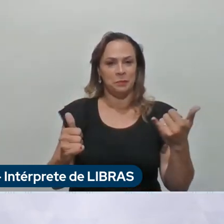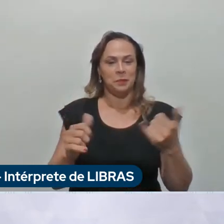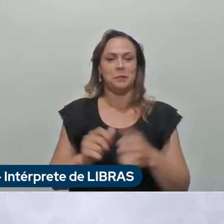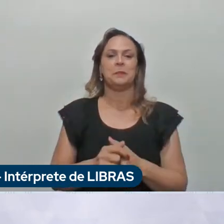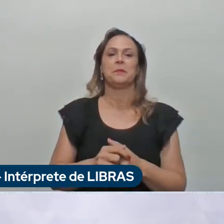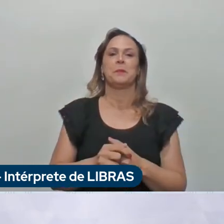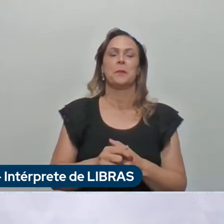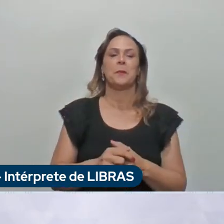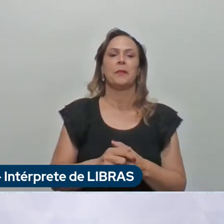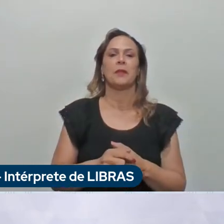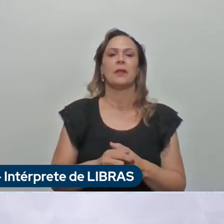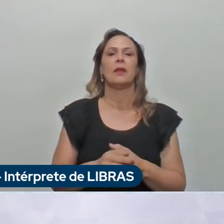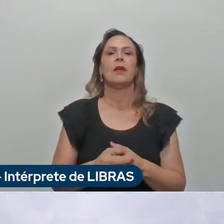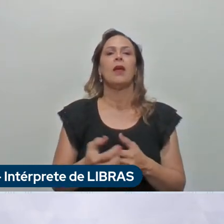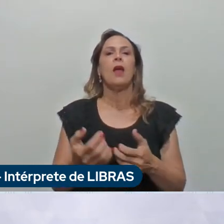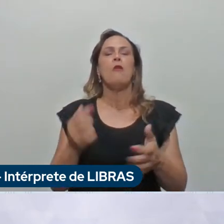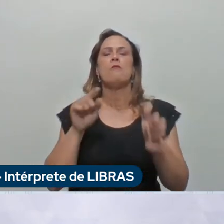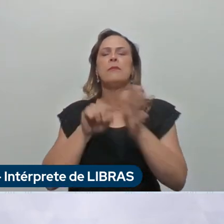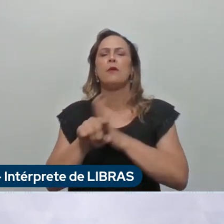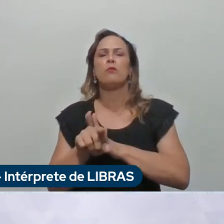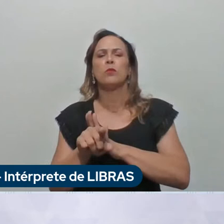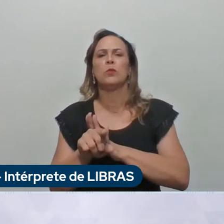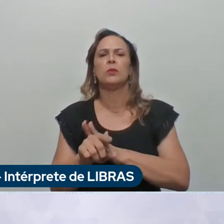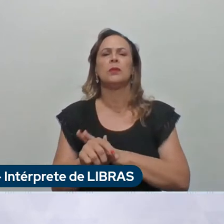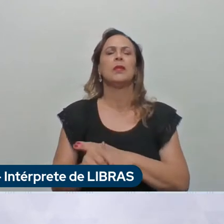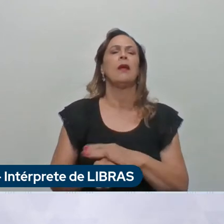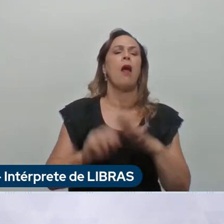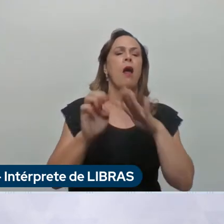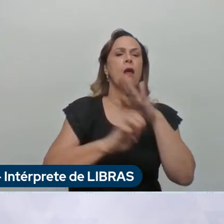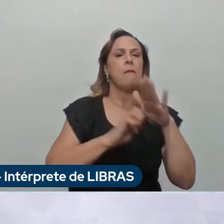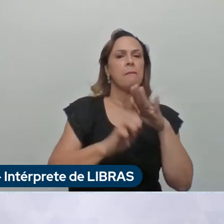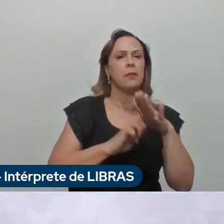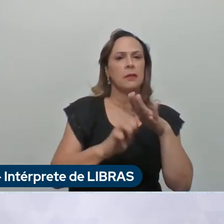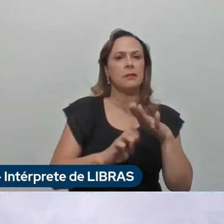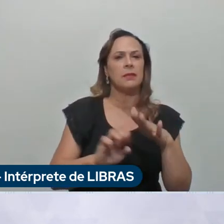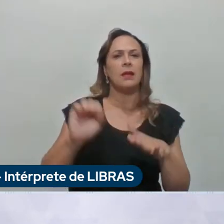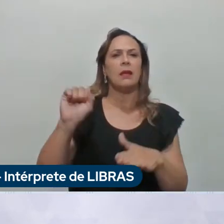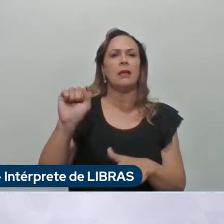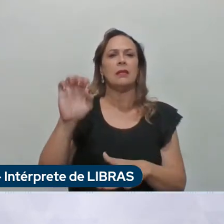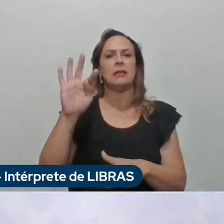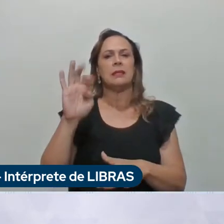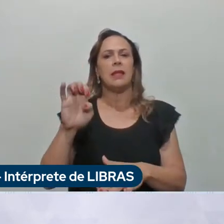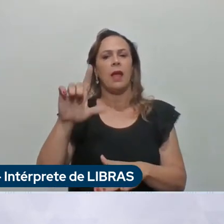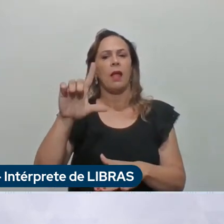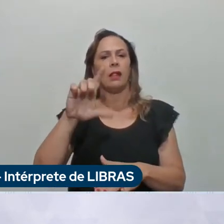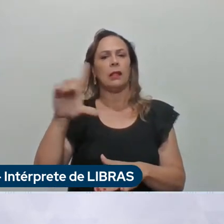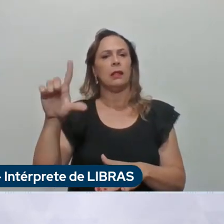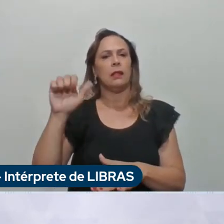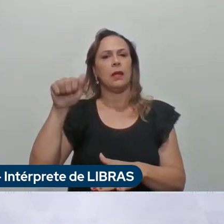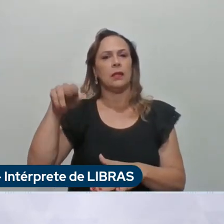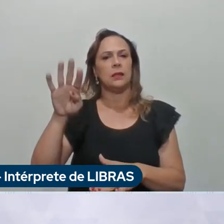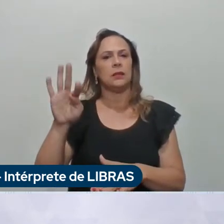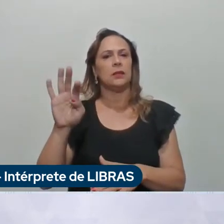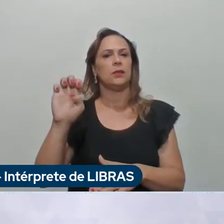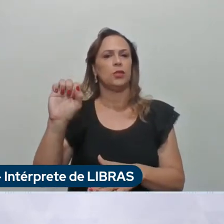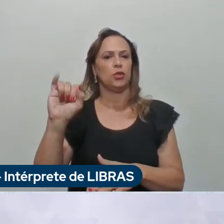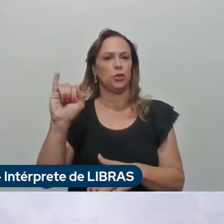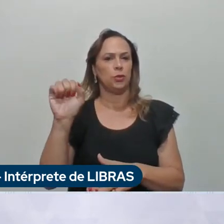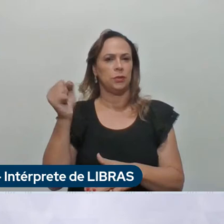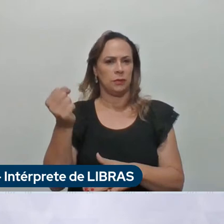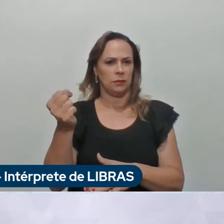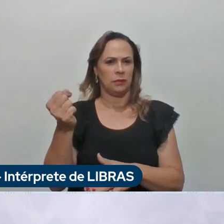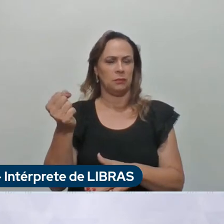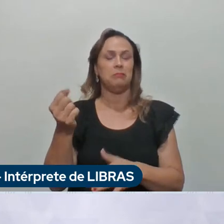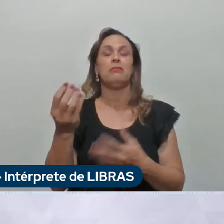gostaria de saber qual o posicionamento da Stellantis com relação a isso e no caso principalmente